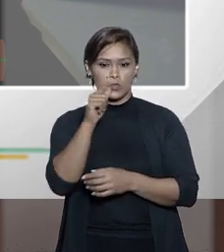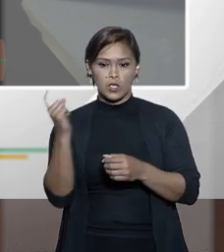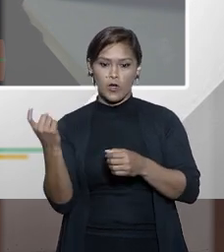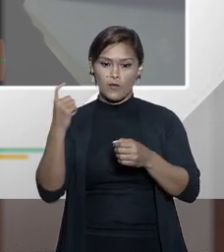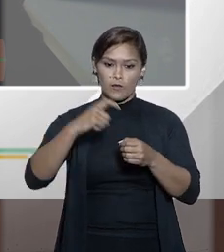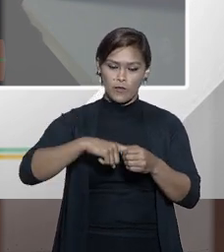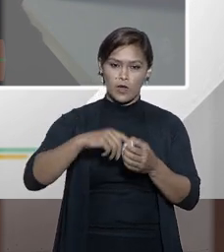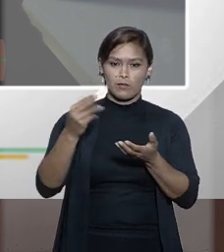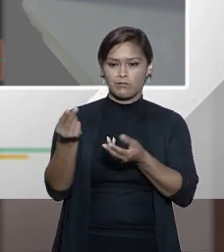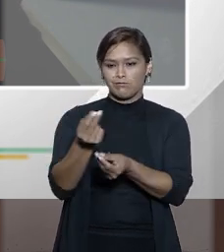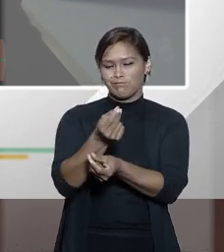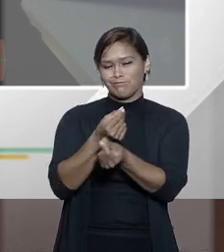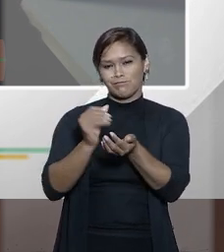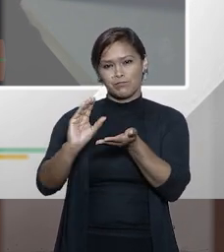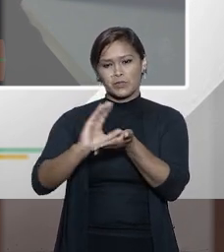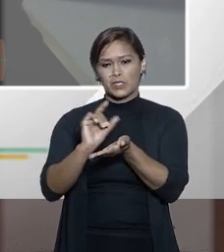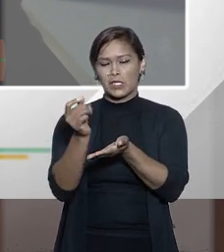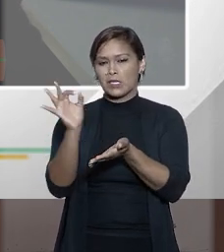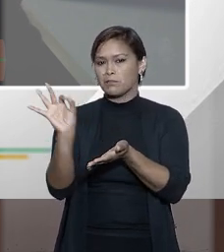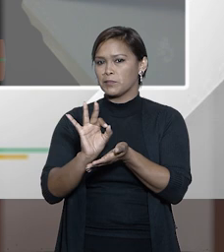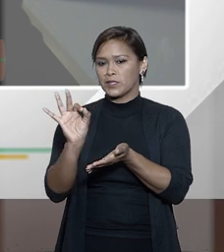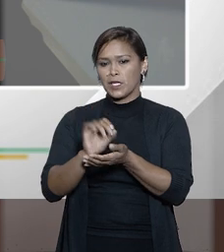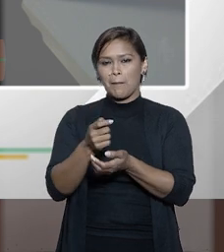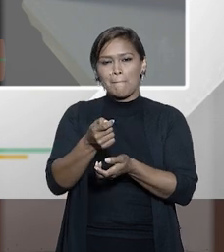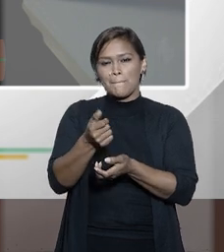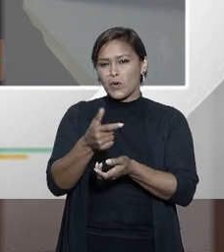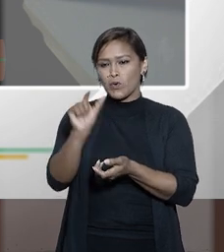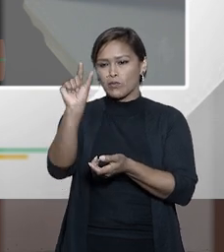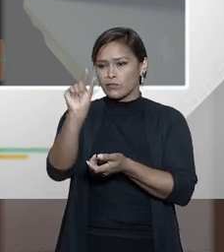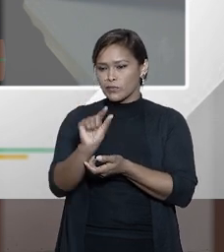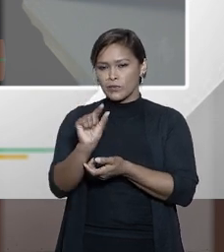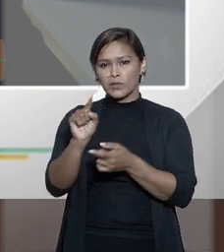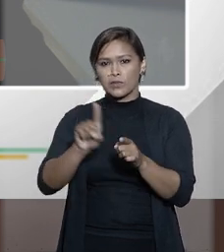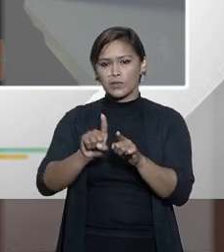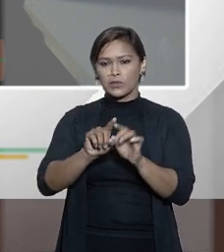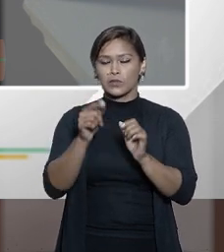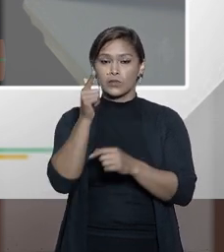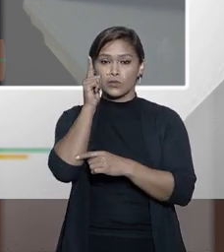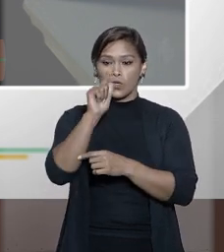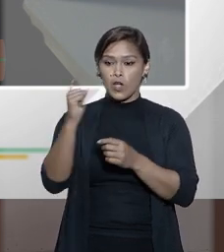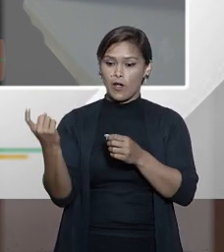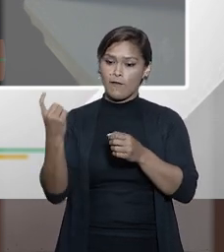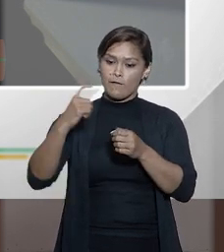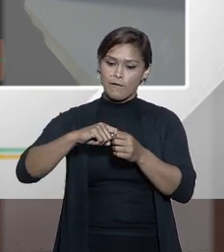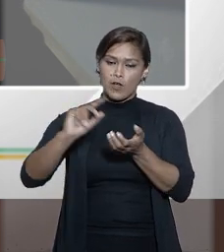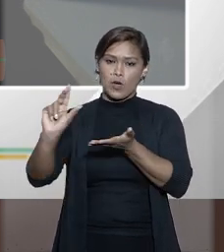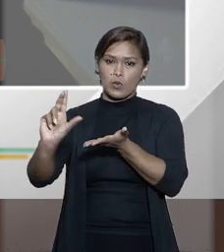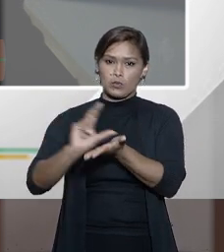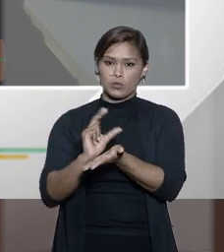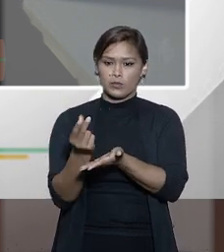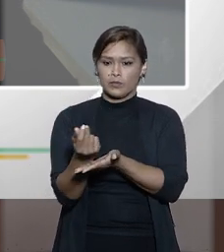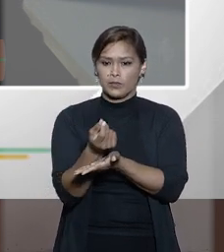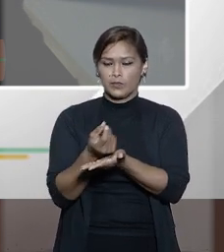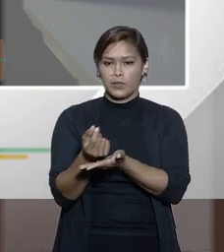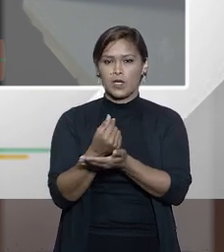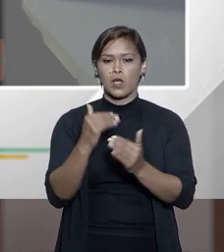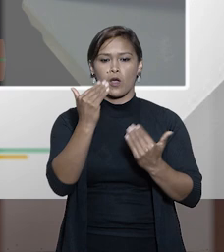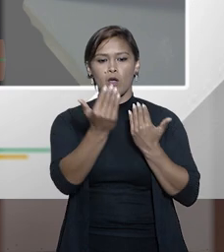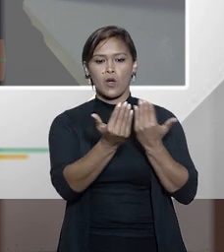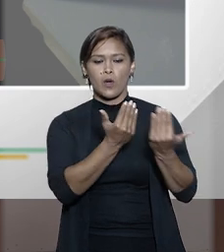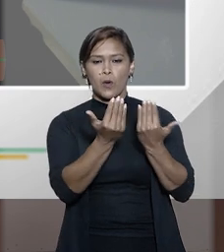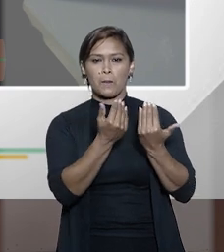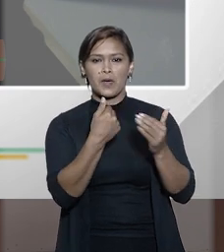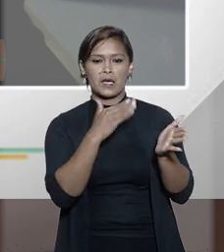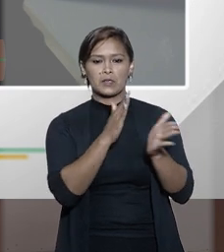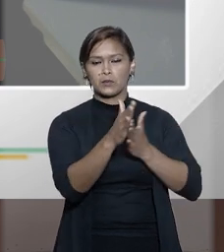trazer de volta é ínfimo então percentualmente é muito pouco o que volta comparado